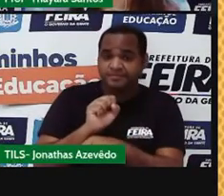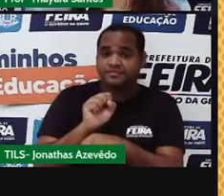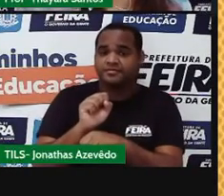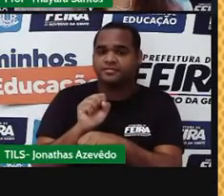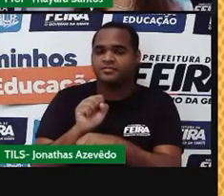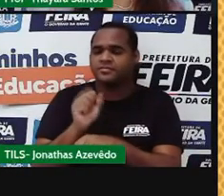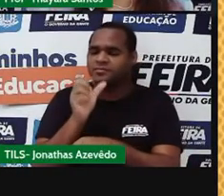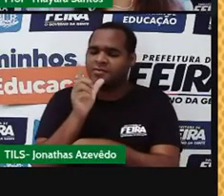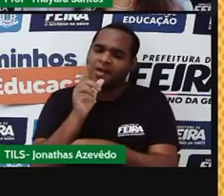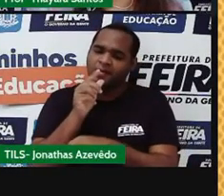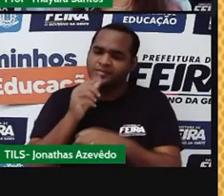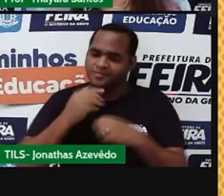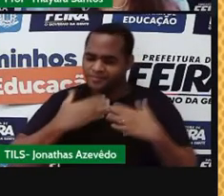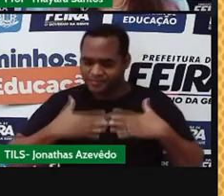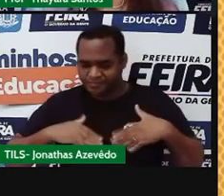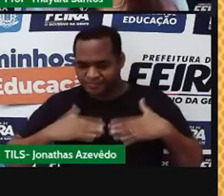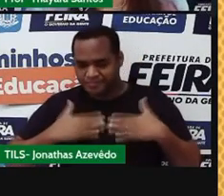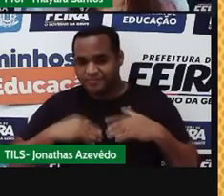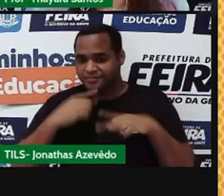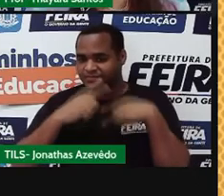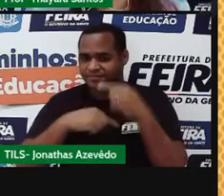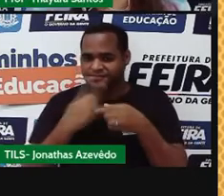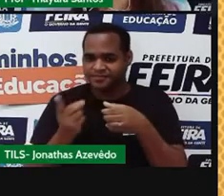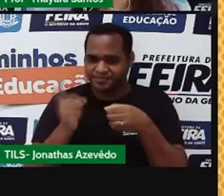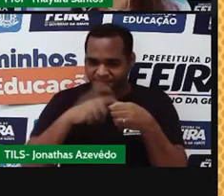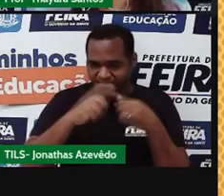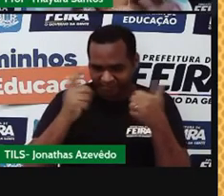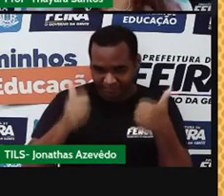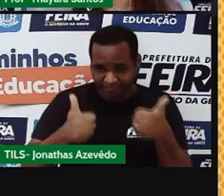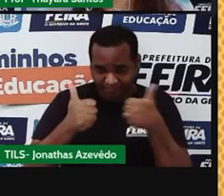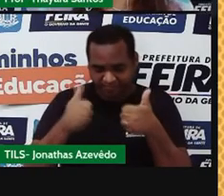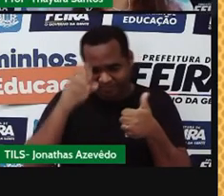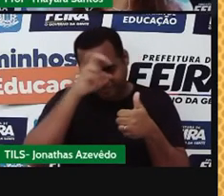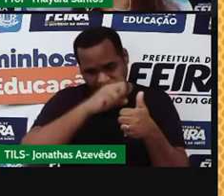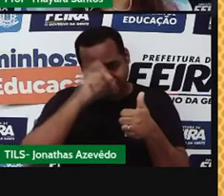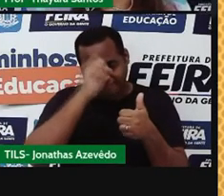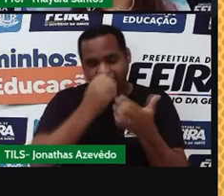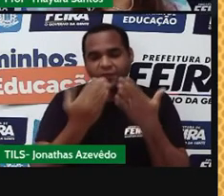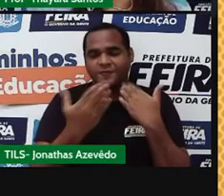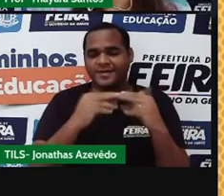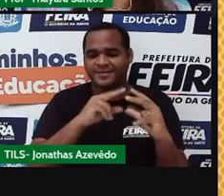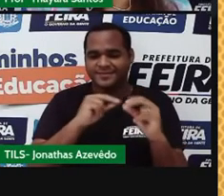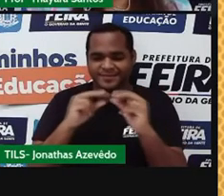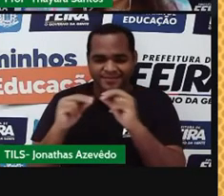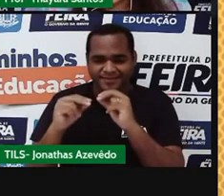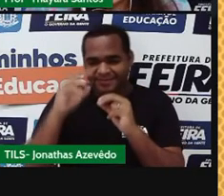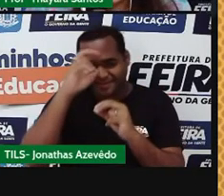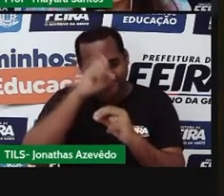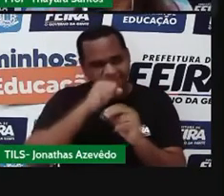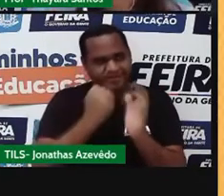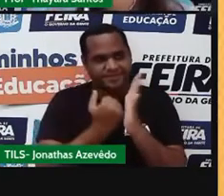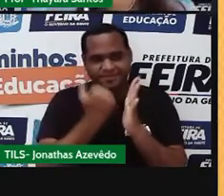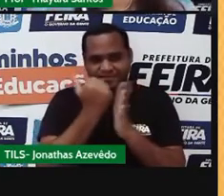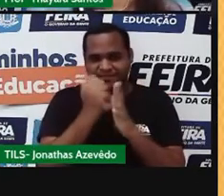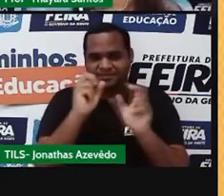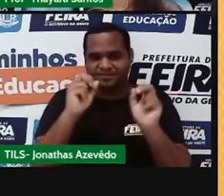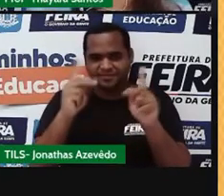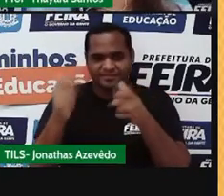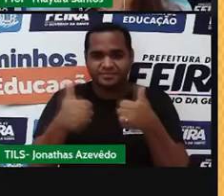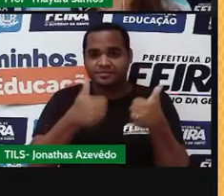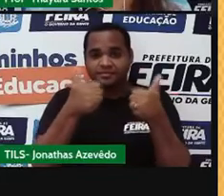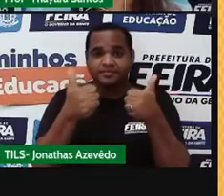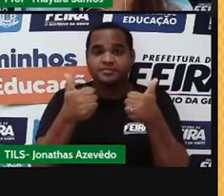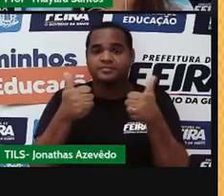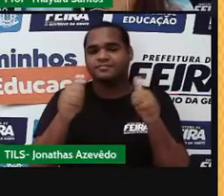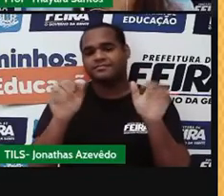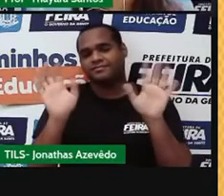pausa pra gente descansar um pouquinho, tomar água e daqui a pouco a gente vai estar de volta pra continuar conversando sobre esse assunto, certo? Então a gente